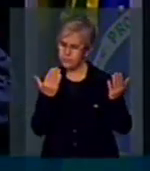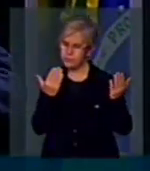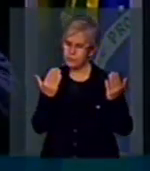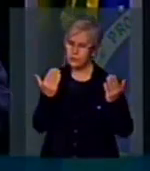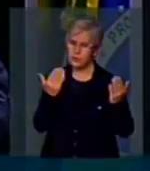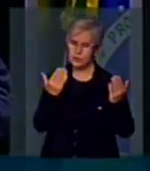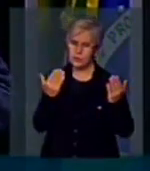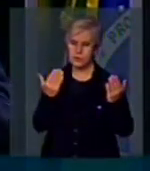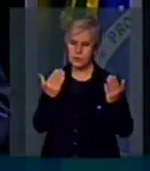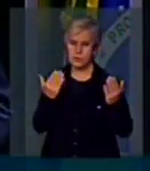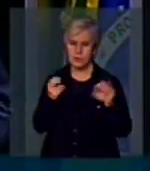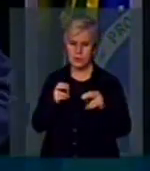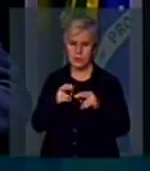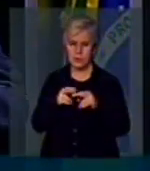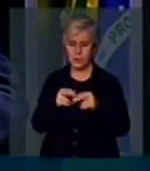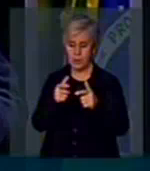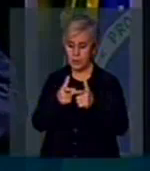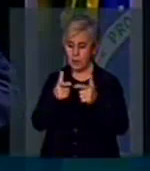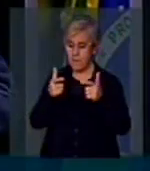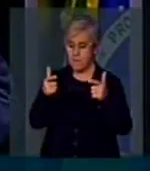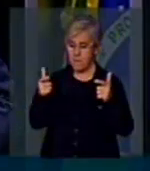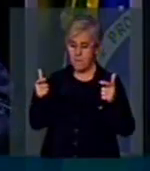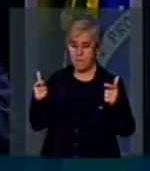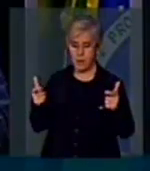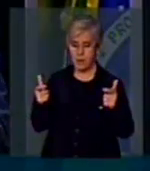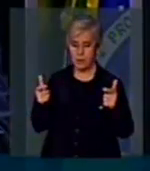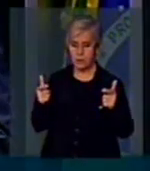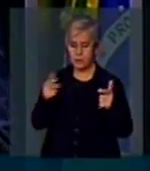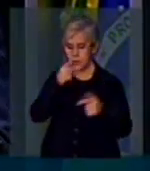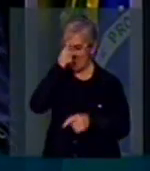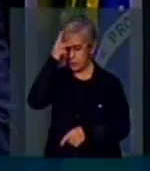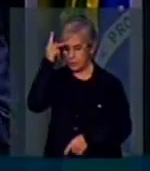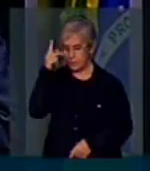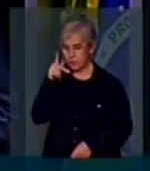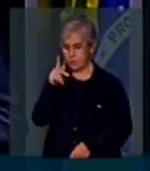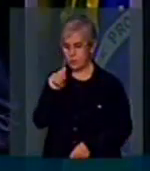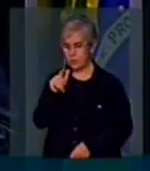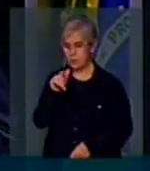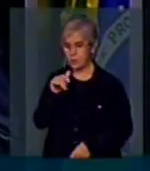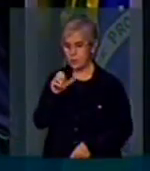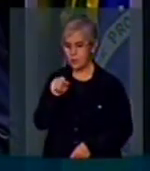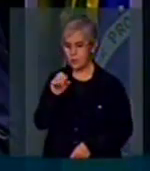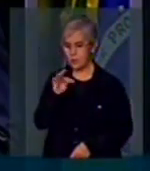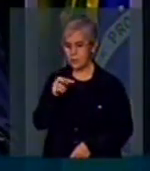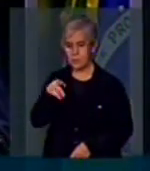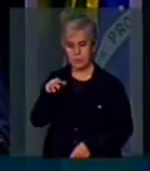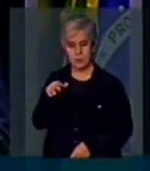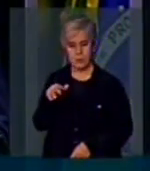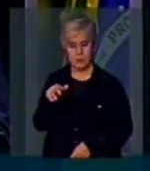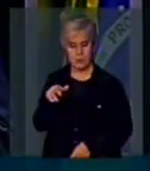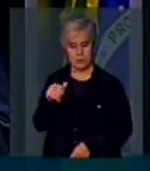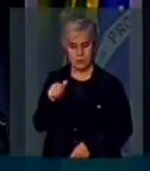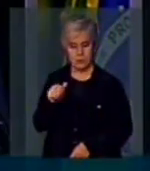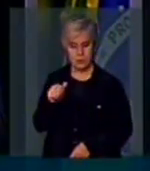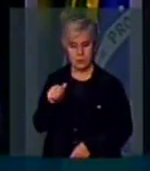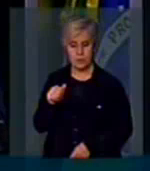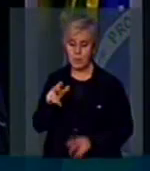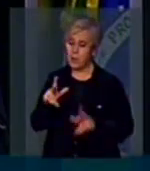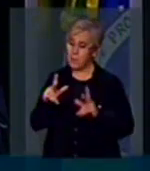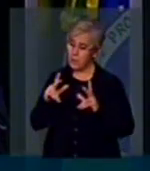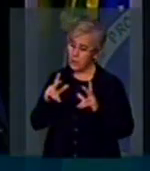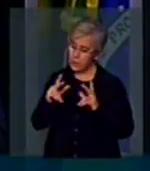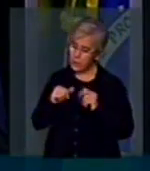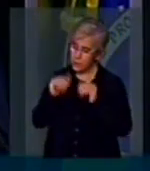pese a grande maioria dos palestinos, sejam de sérias, honestas, decentes e merecem todo o nosso respeito. Agora, com